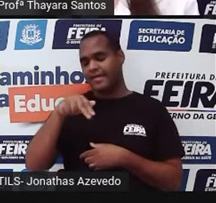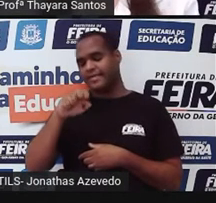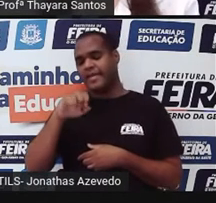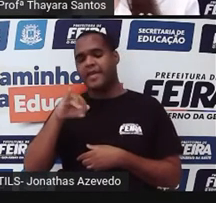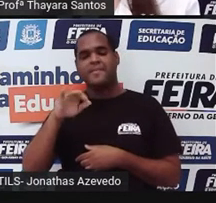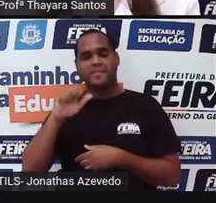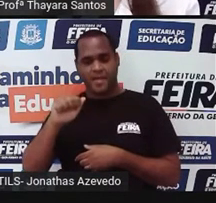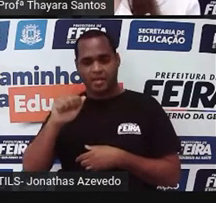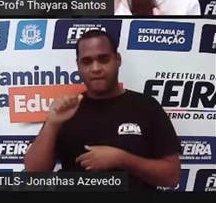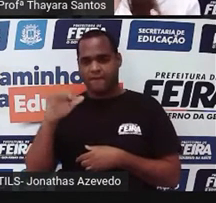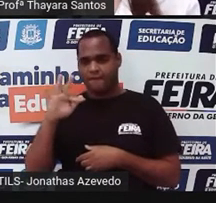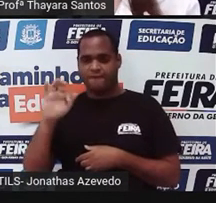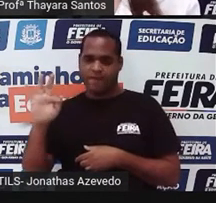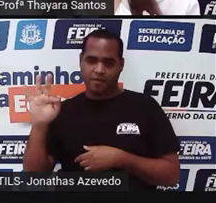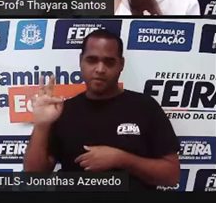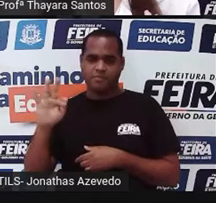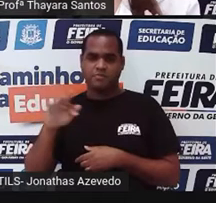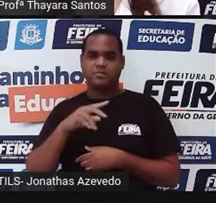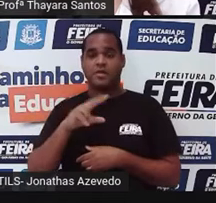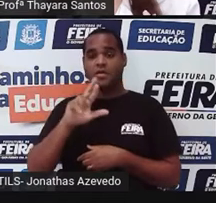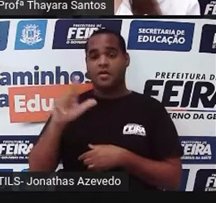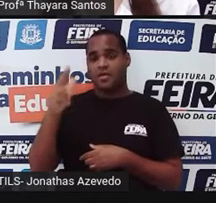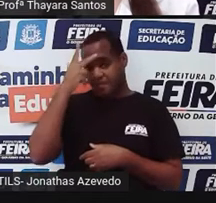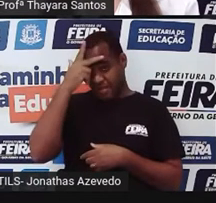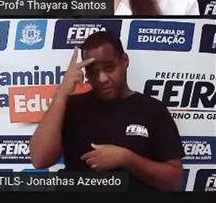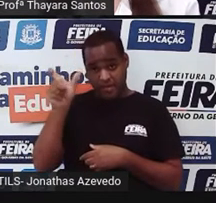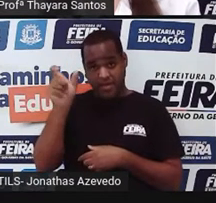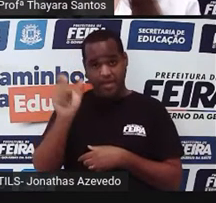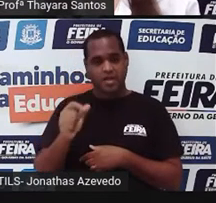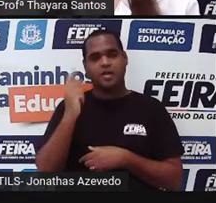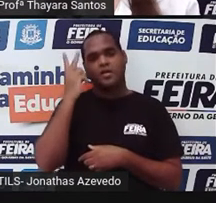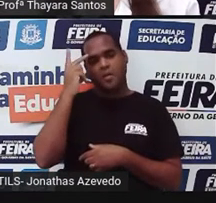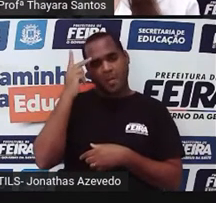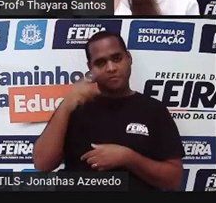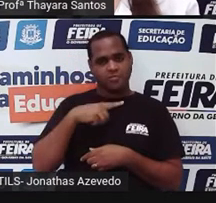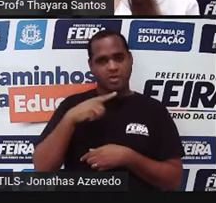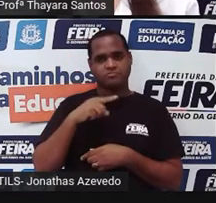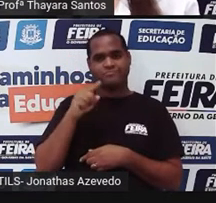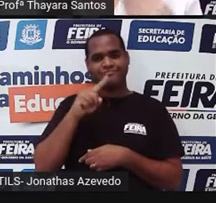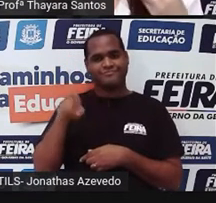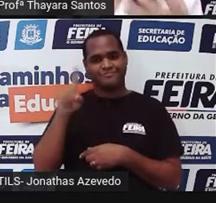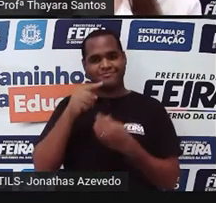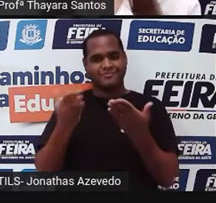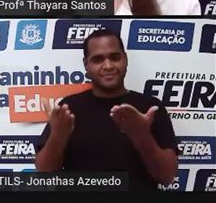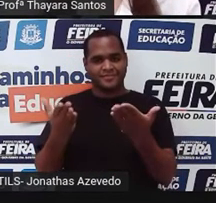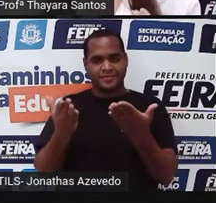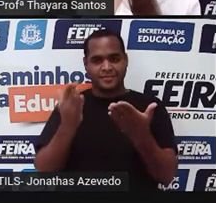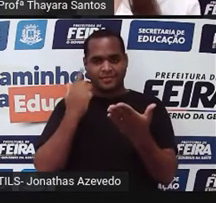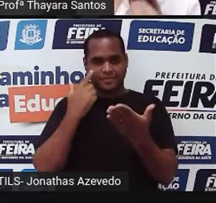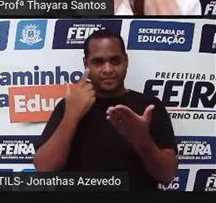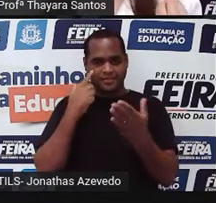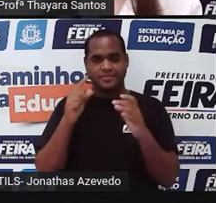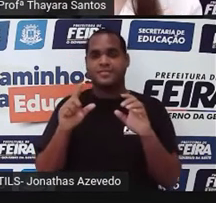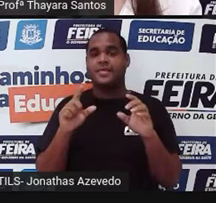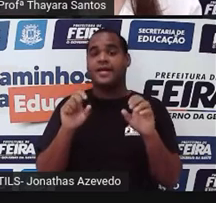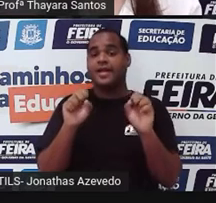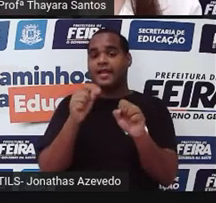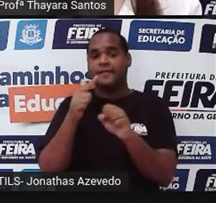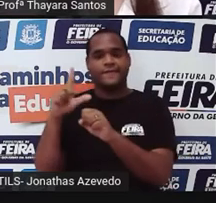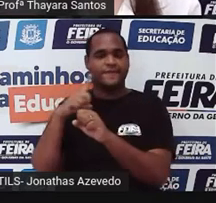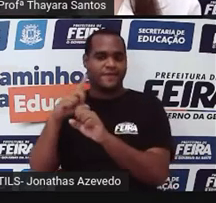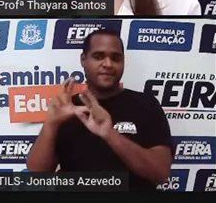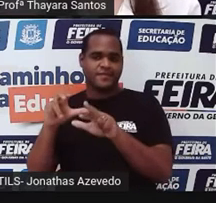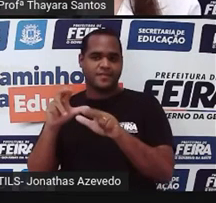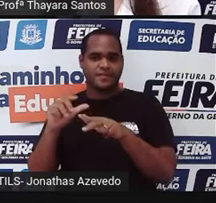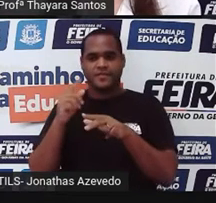Numa pessoa normal, ela tem essa forma aqui de disco. Numa pessoa com anemia falciforme, a hemácia tem outro formato.